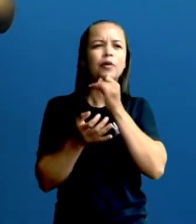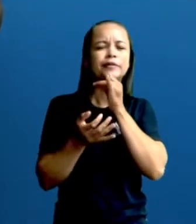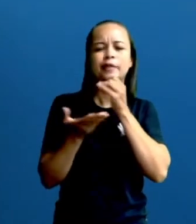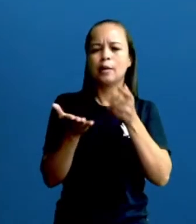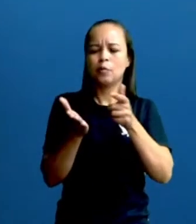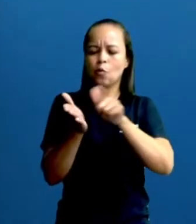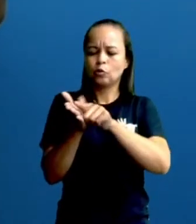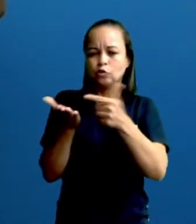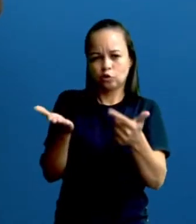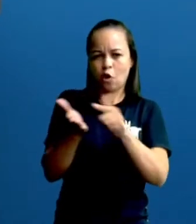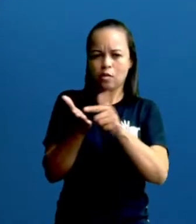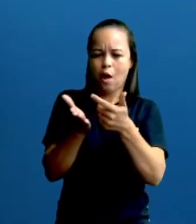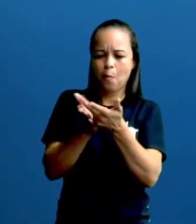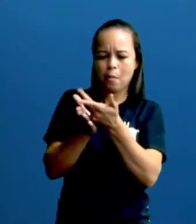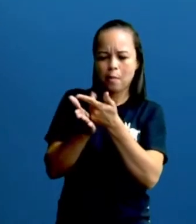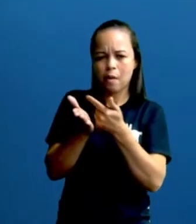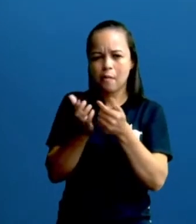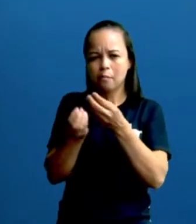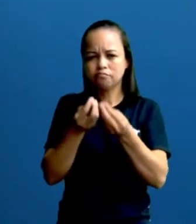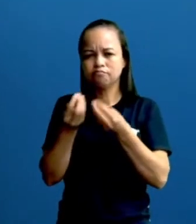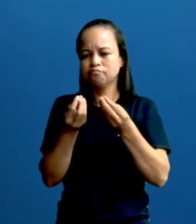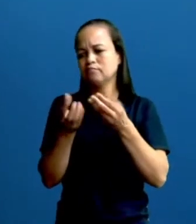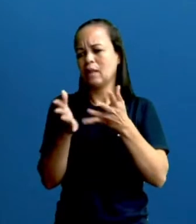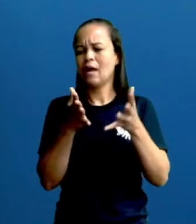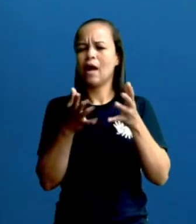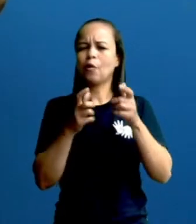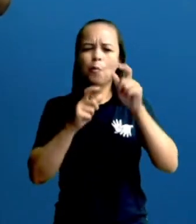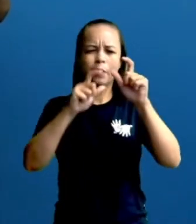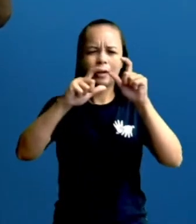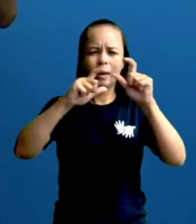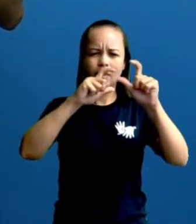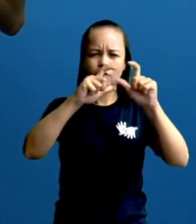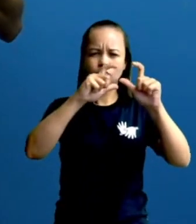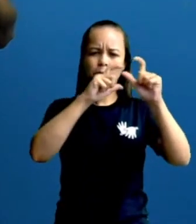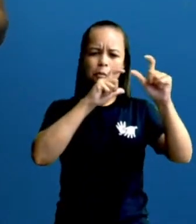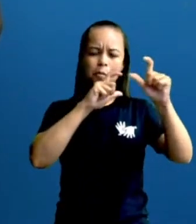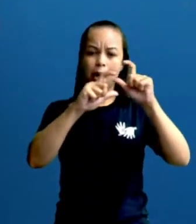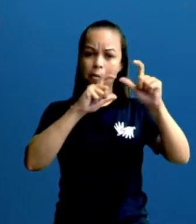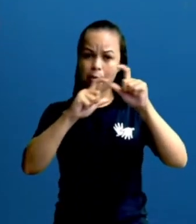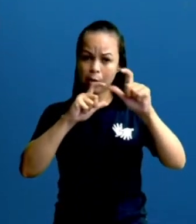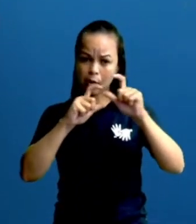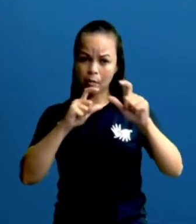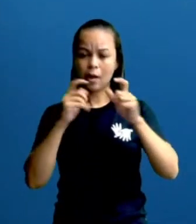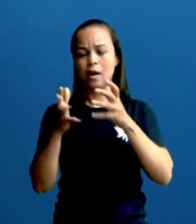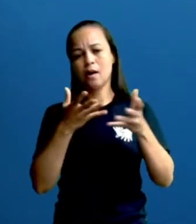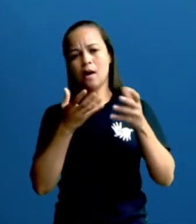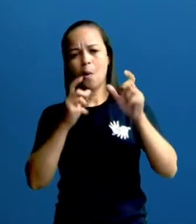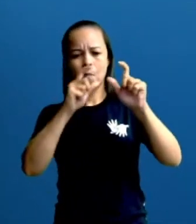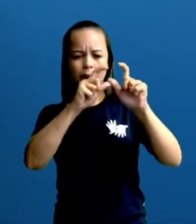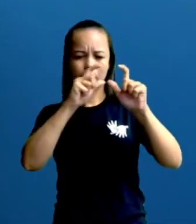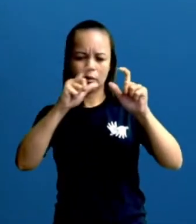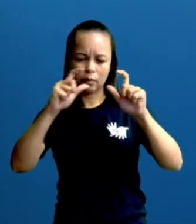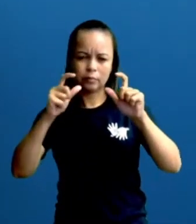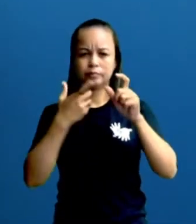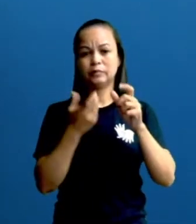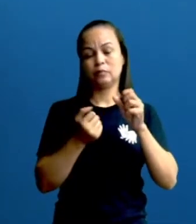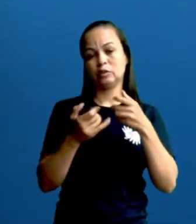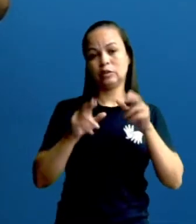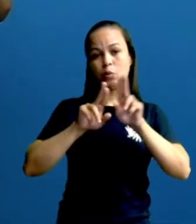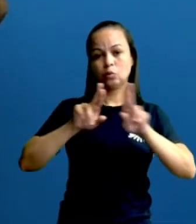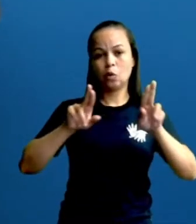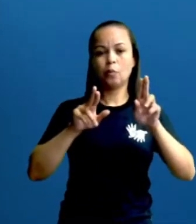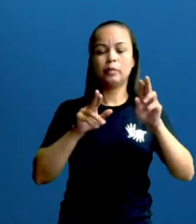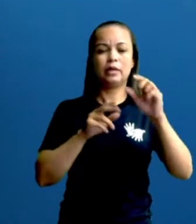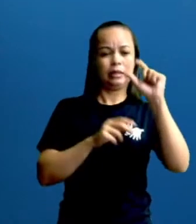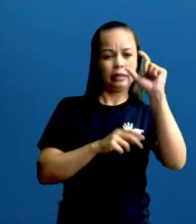se você der uma analisada, as tirinhas são pequenos quadrinhos, por isso que a gente pode chamar de tirinha ou de quadrinhos.